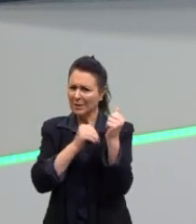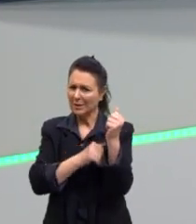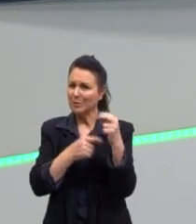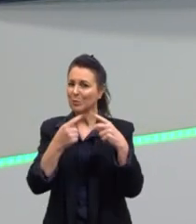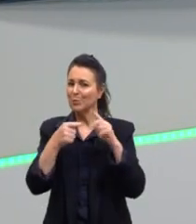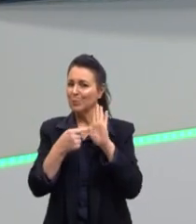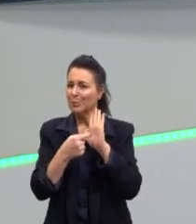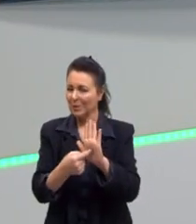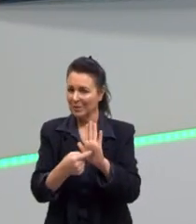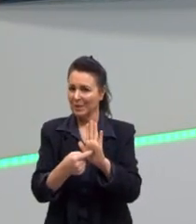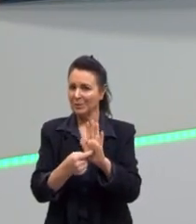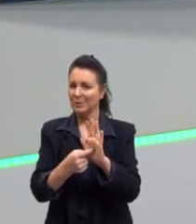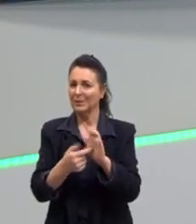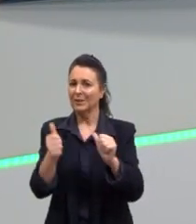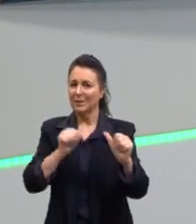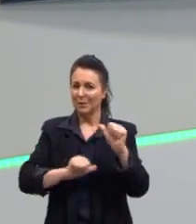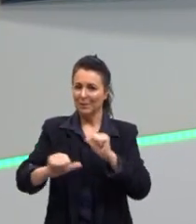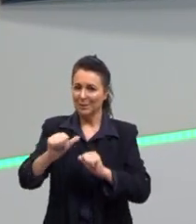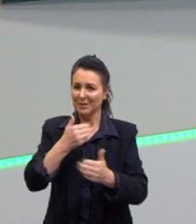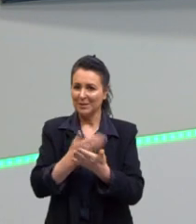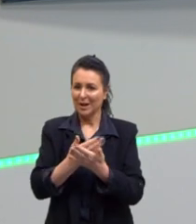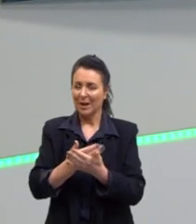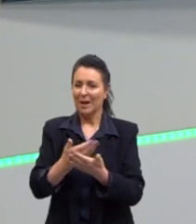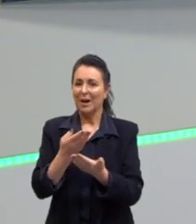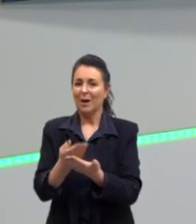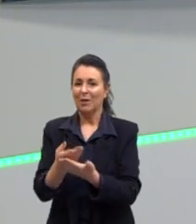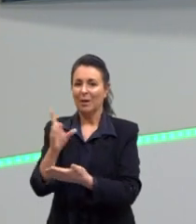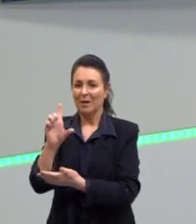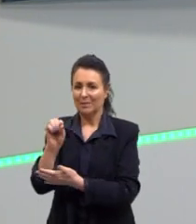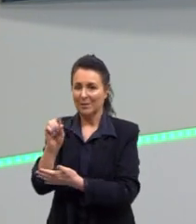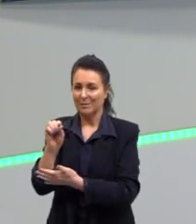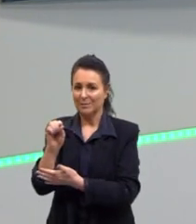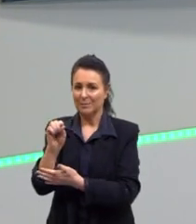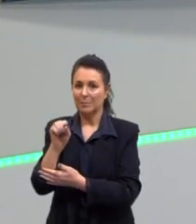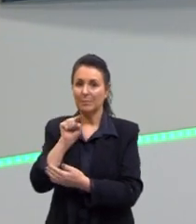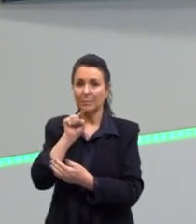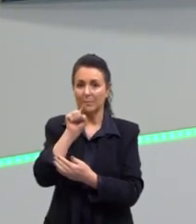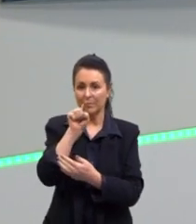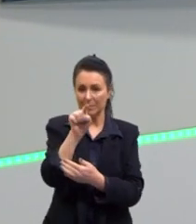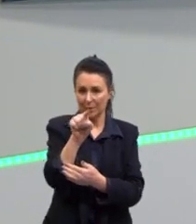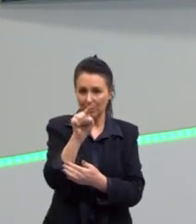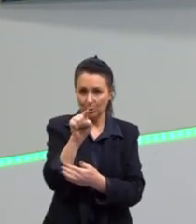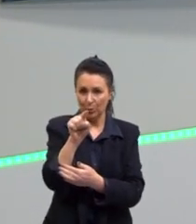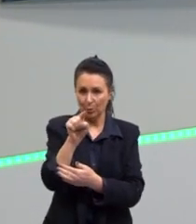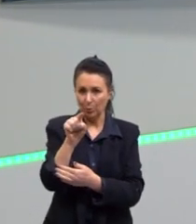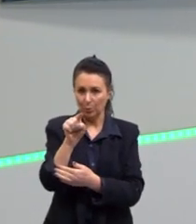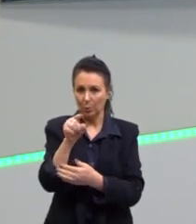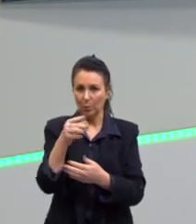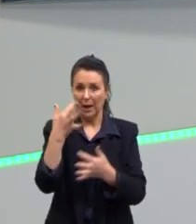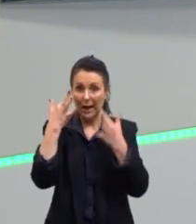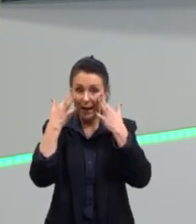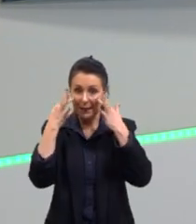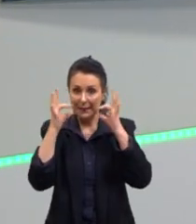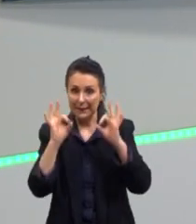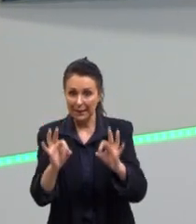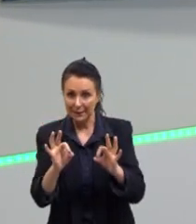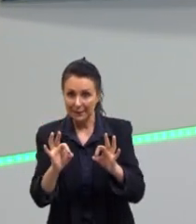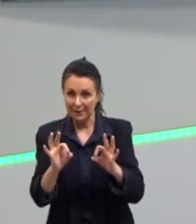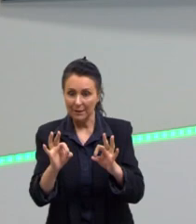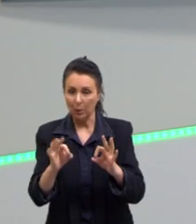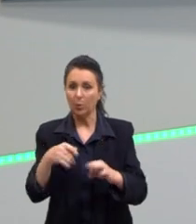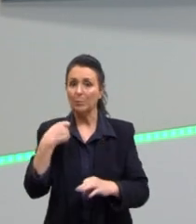competência 2, encerramos aqui na aula 10, para que tu estejas muito atento de que tu precisa